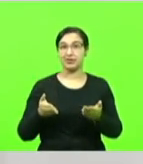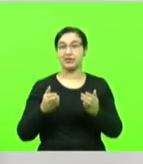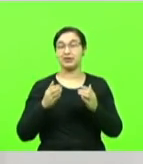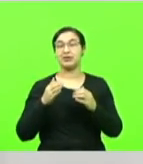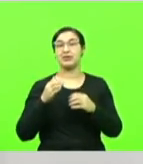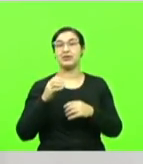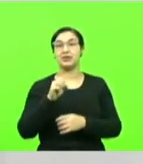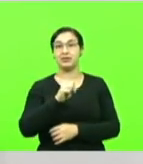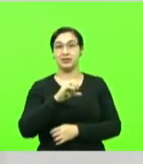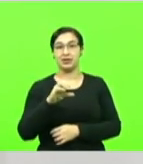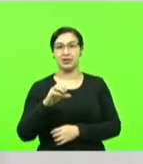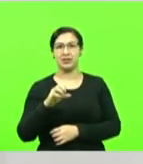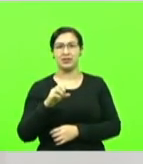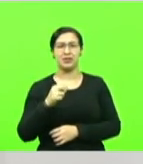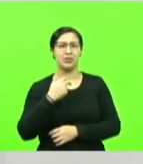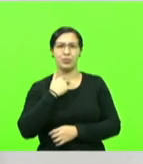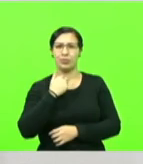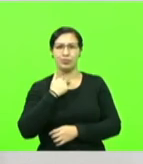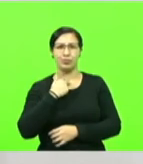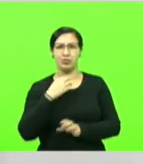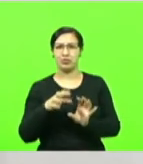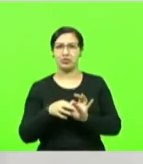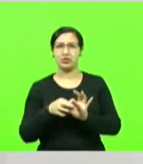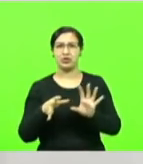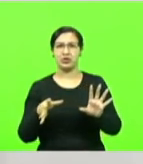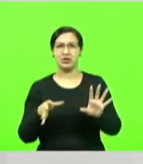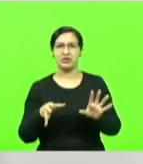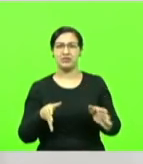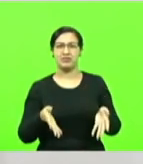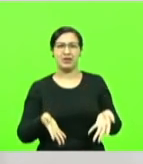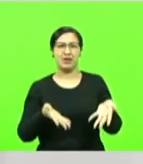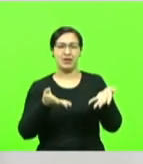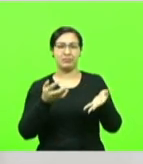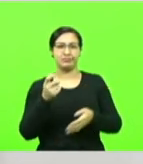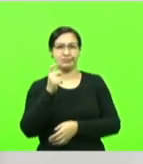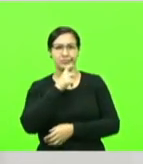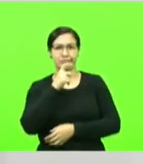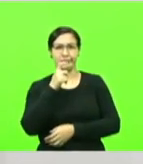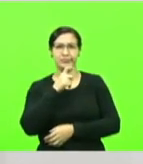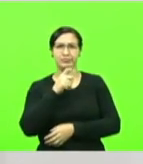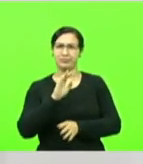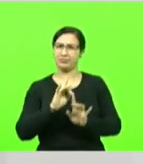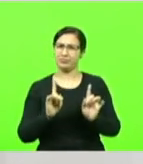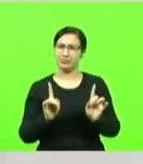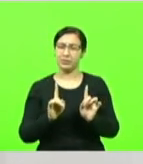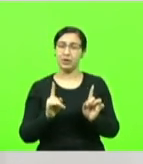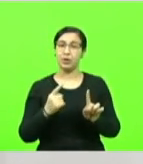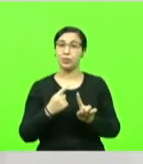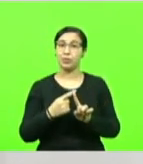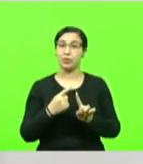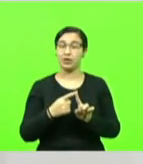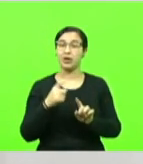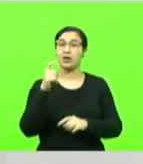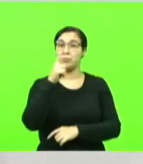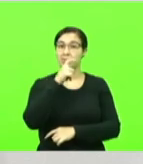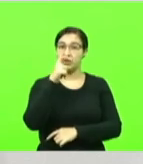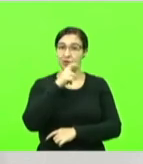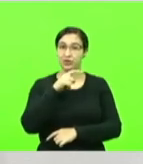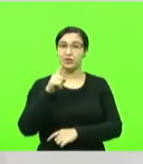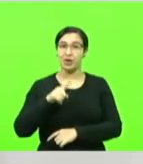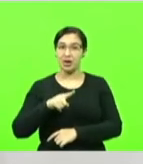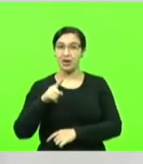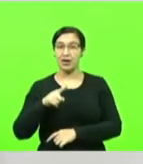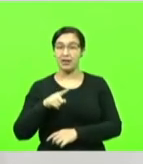Aliás, mentir é uma grande afronta à lei de responsabilidade.